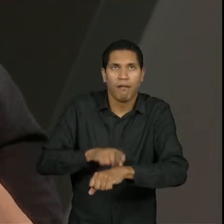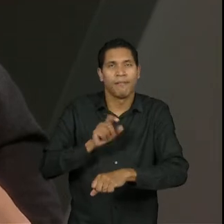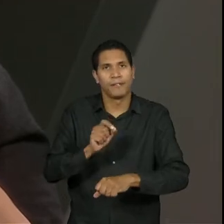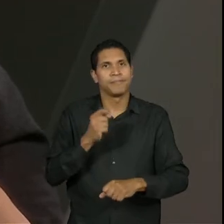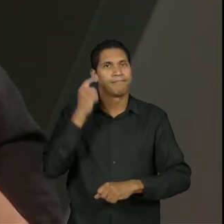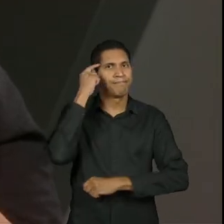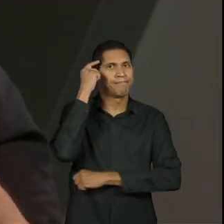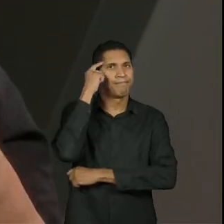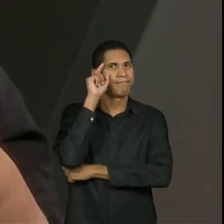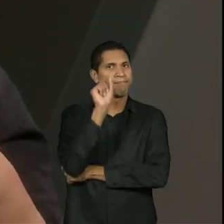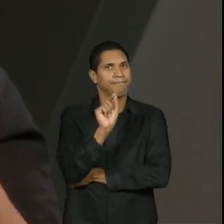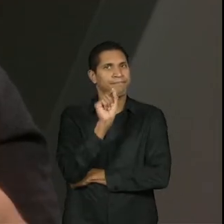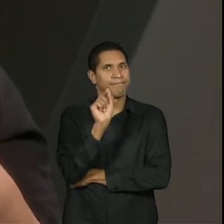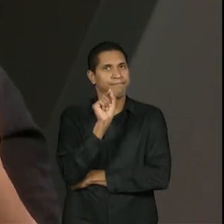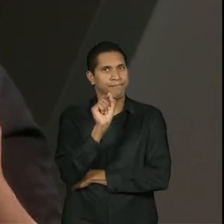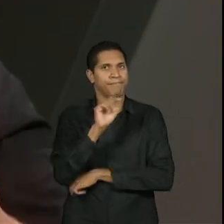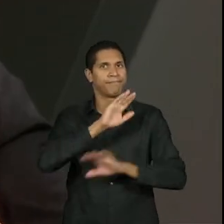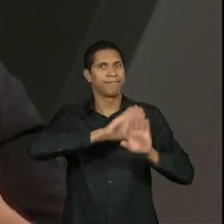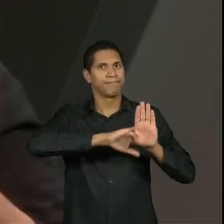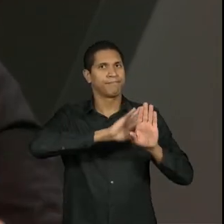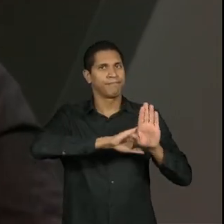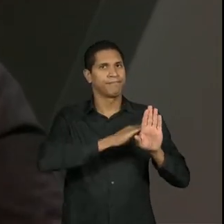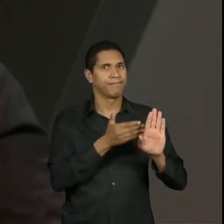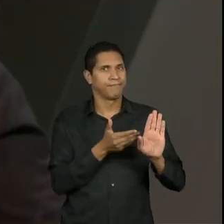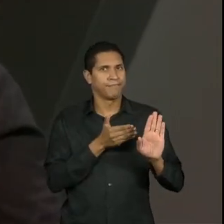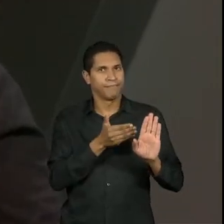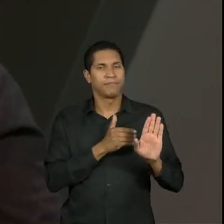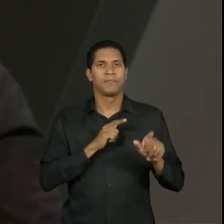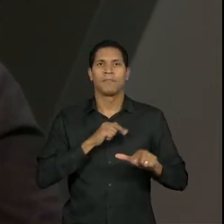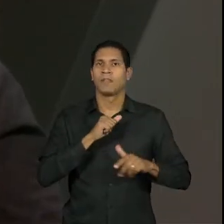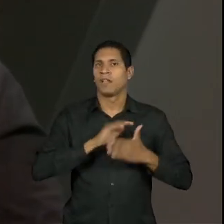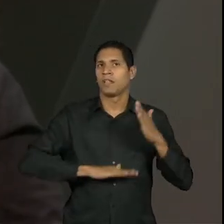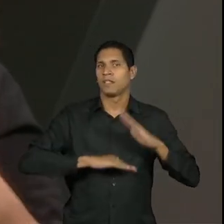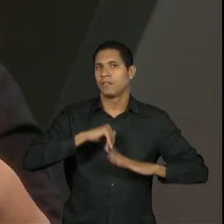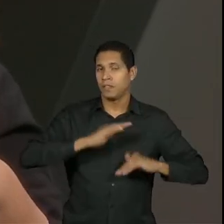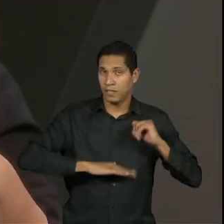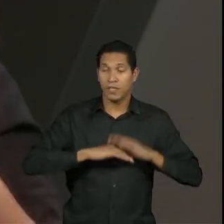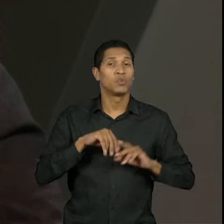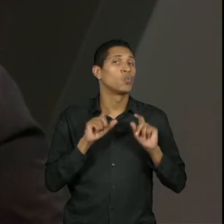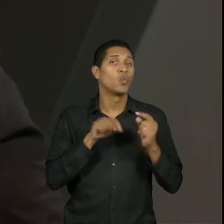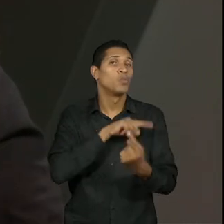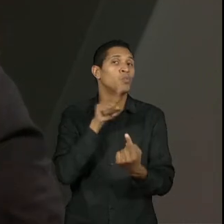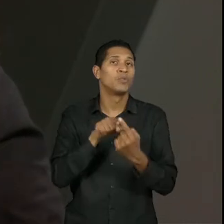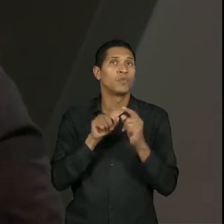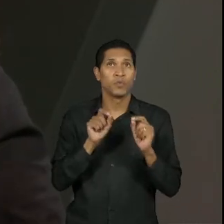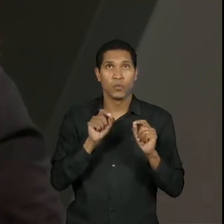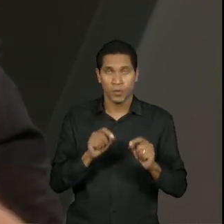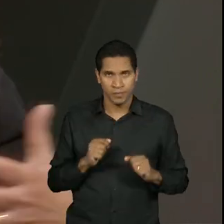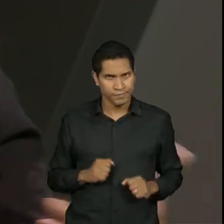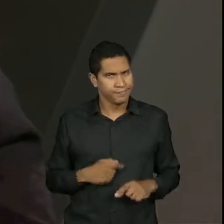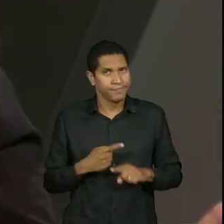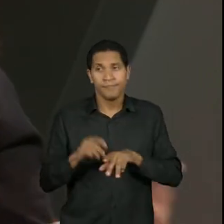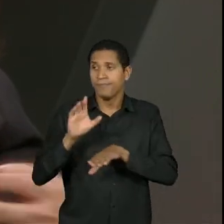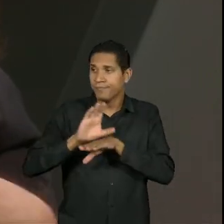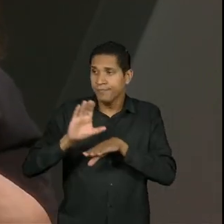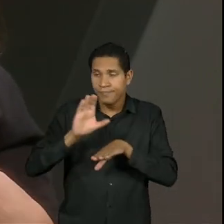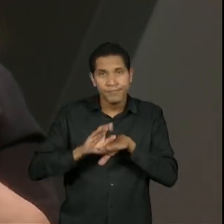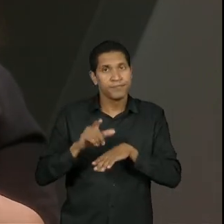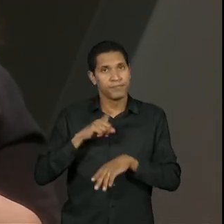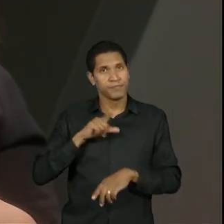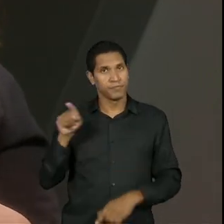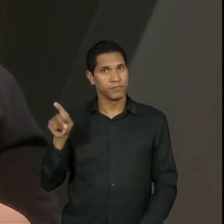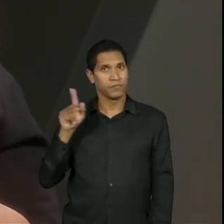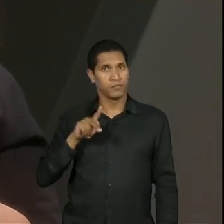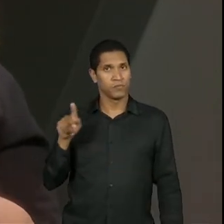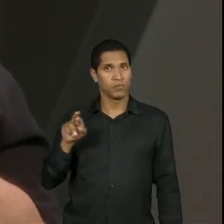tem que pensar um pouco no que está por trás da proposição dessas atividades. Então, assim, quando a gente fala em cursos, que foi o que o Roberto já